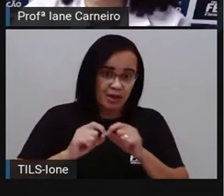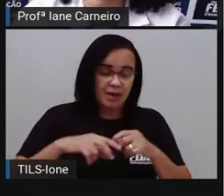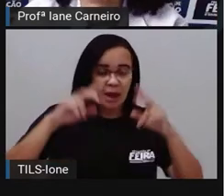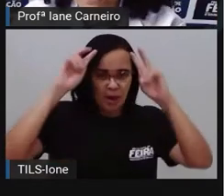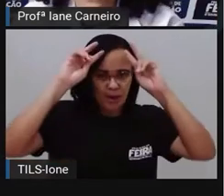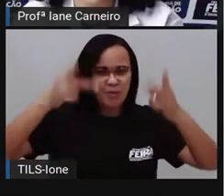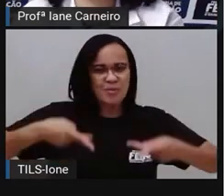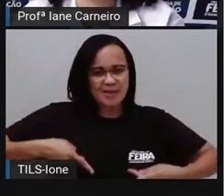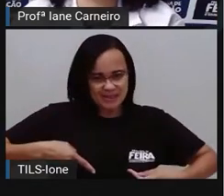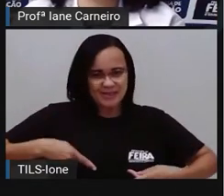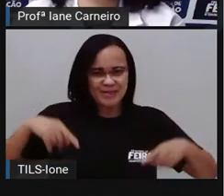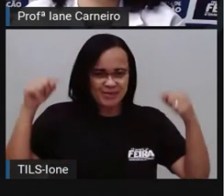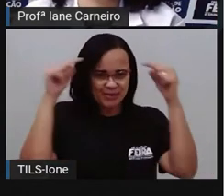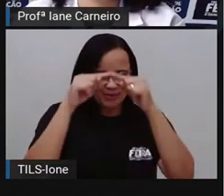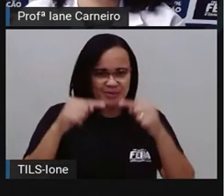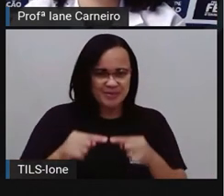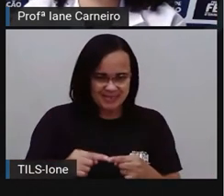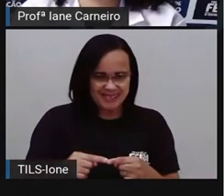humanos, tá bom?